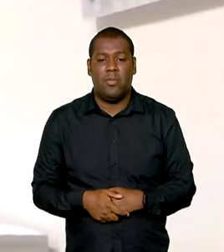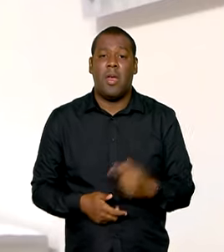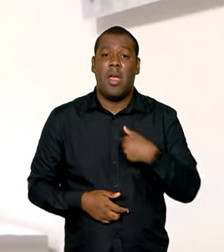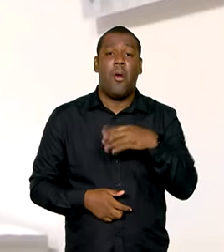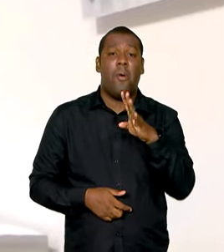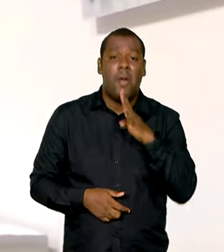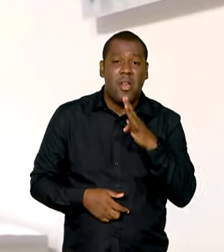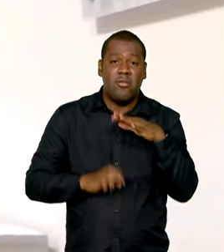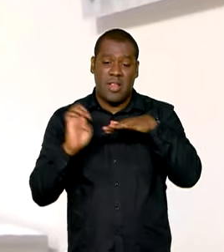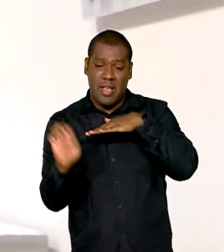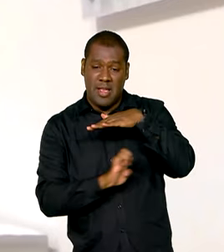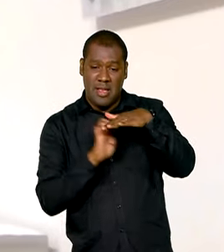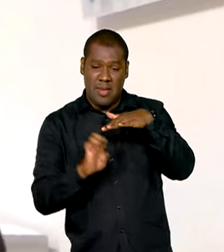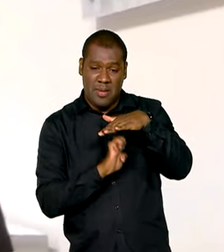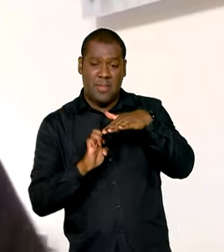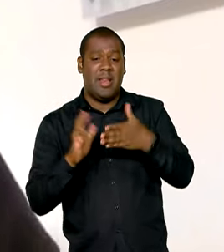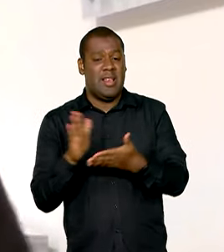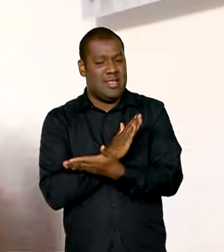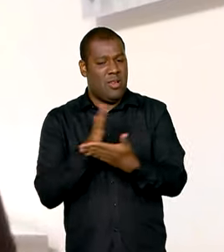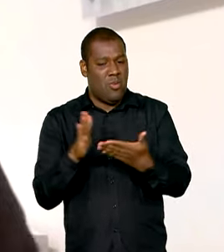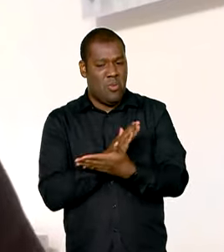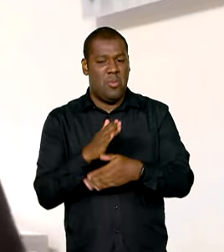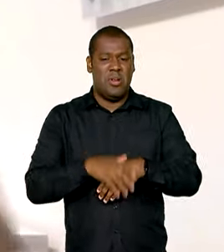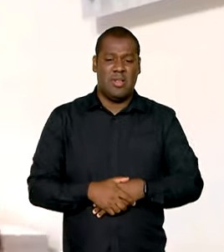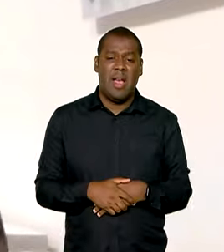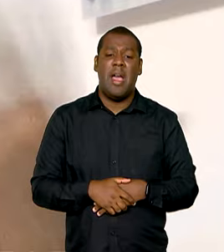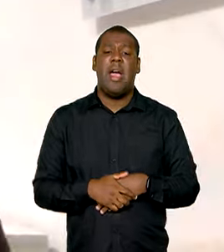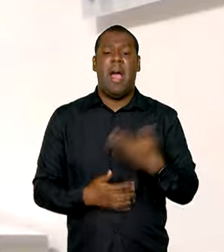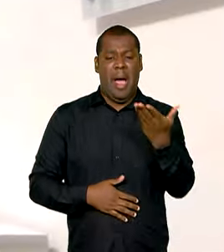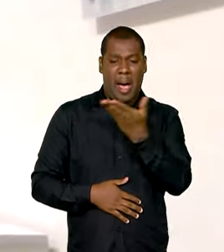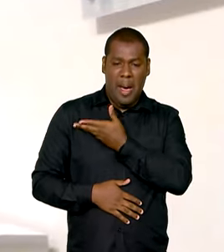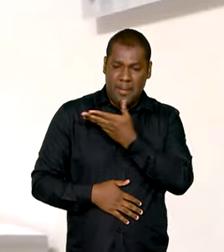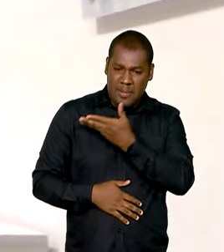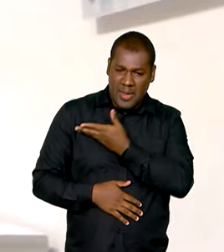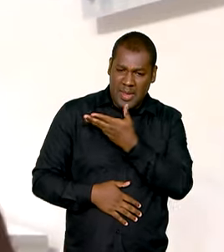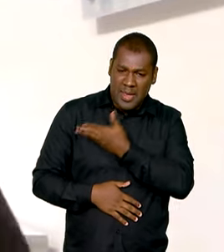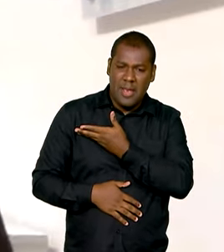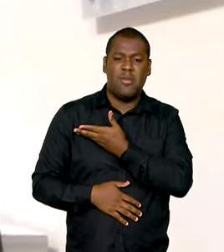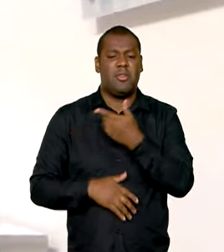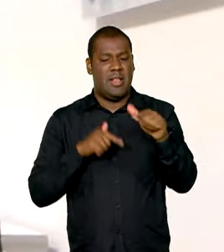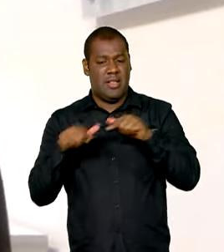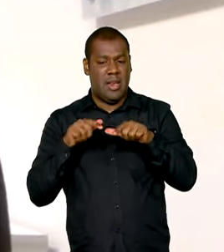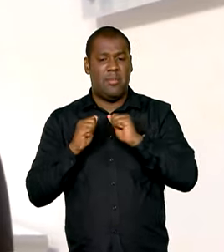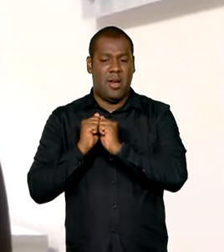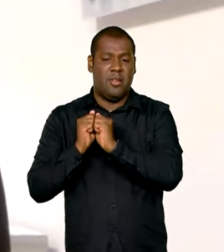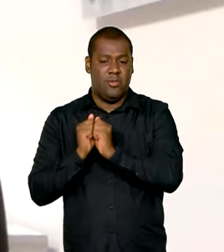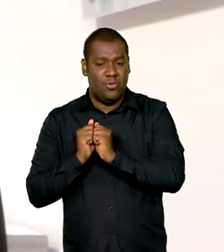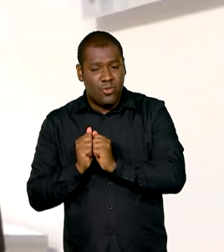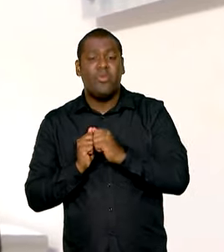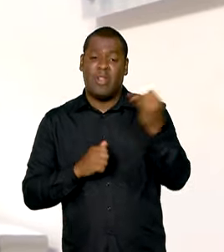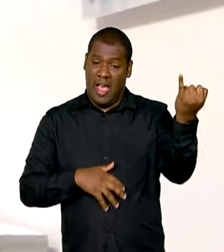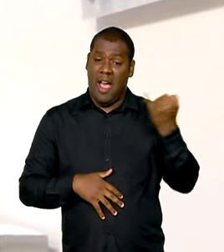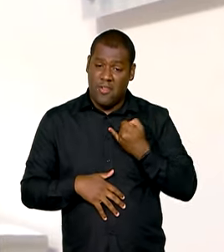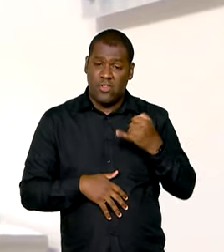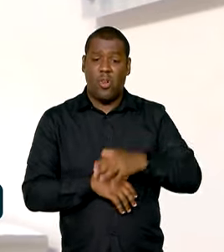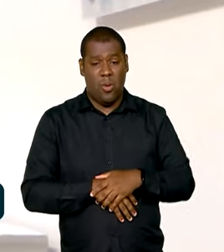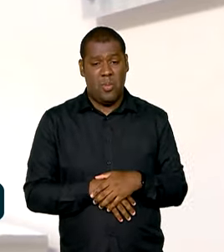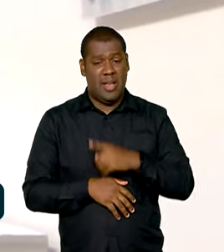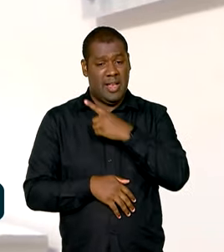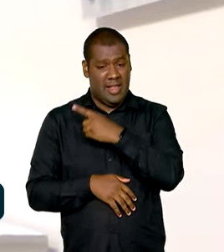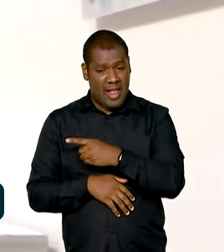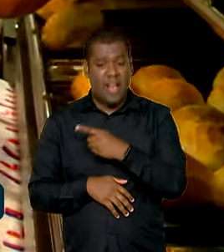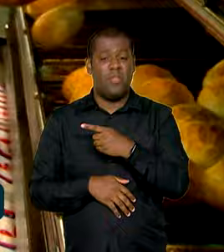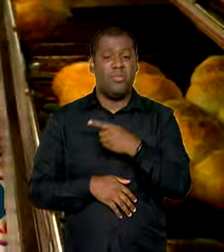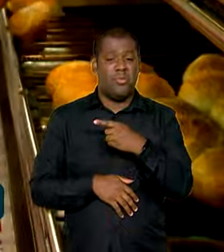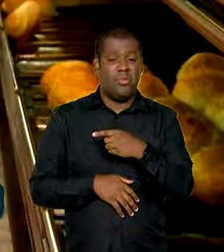empresas do mercado, não no segmento que eu atuo, mas amigos, colegas, parceiros de trabalho, que têm diferença, assim, ainda